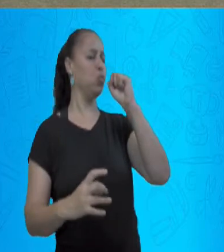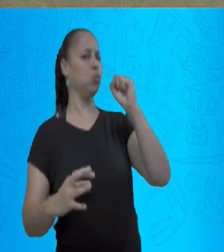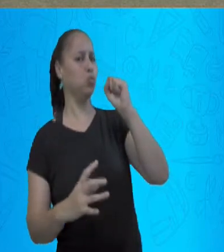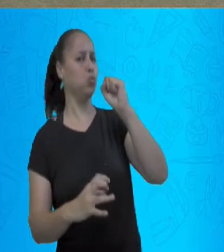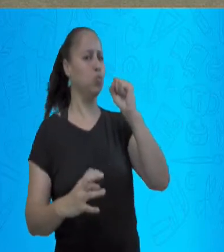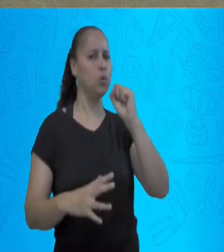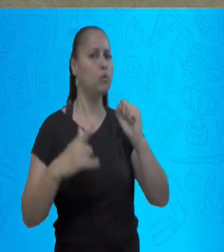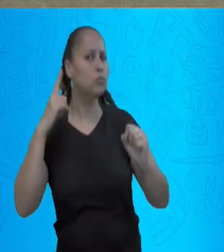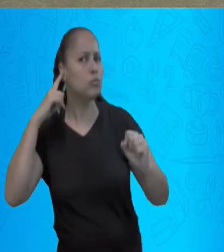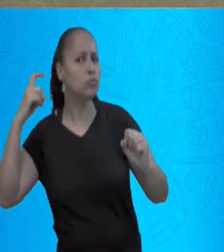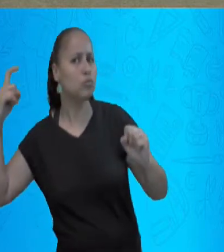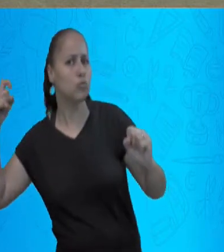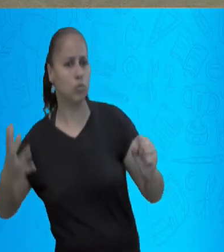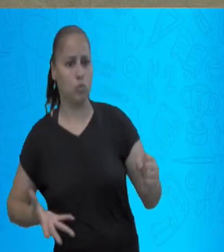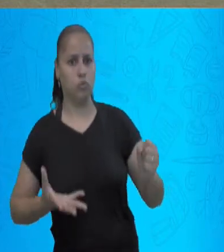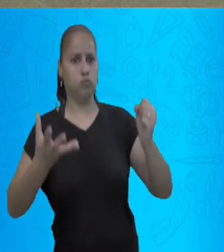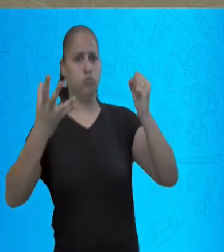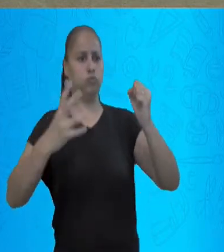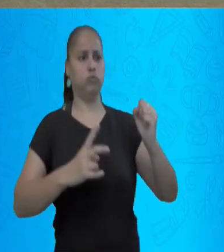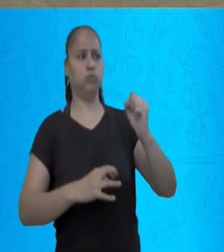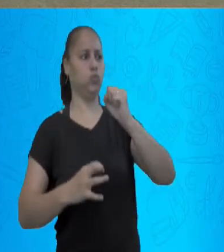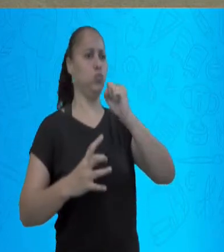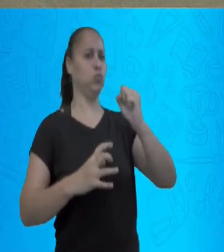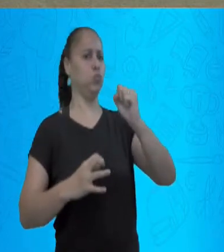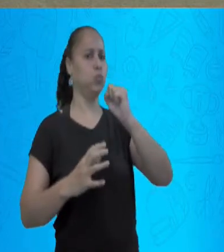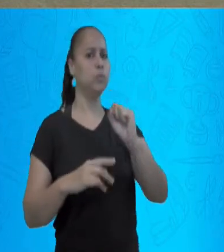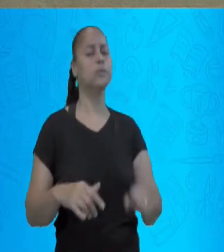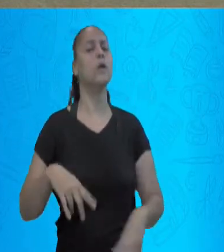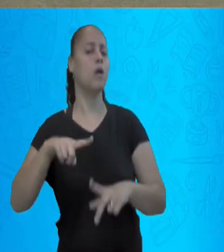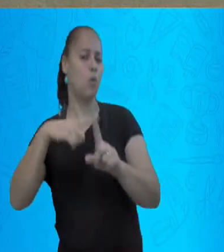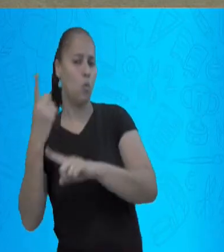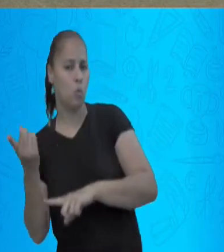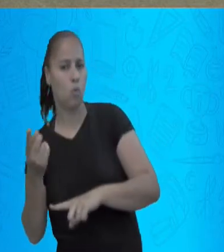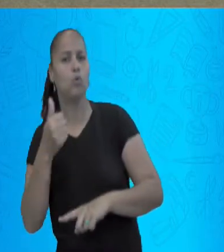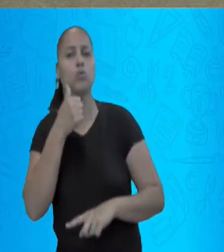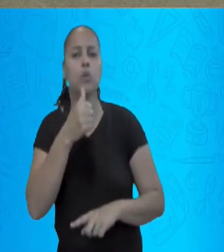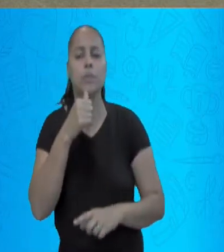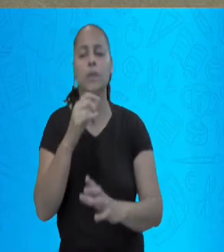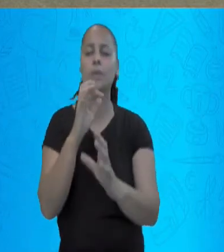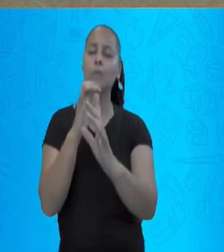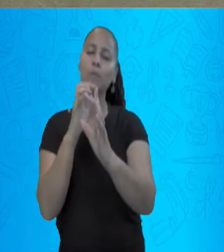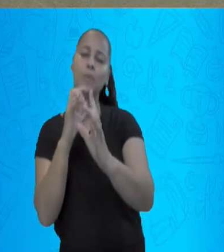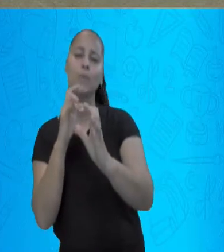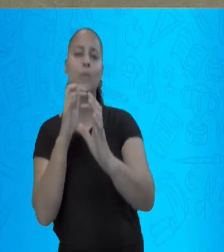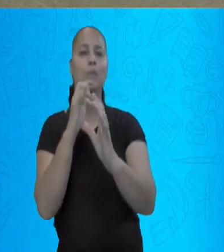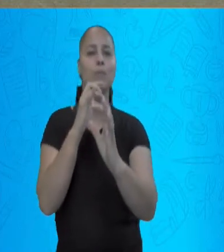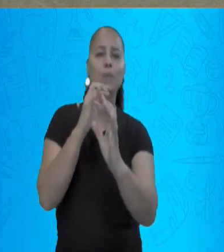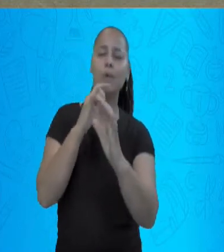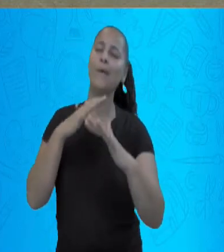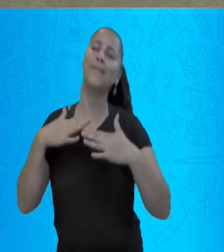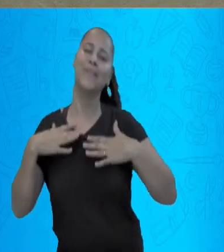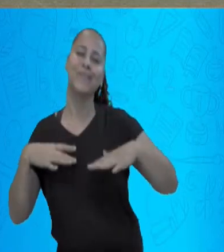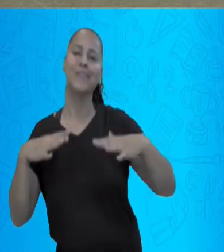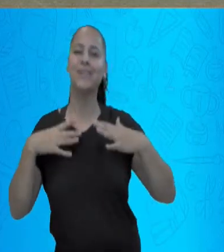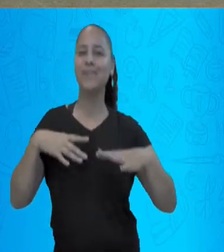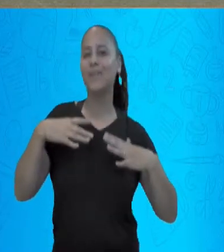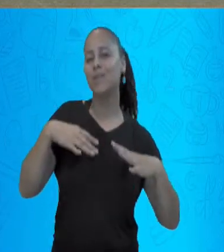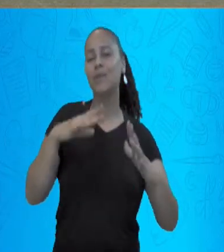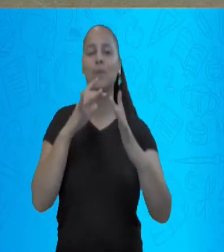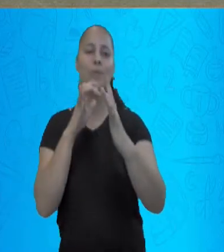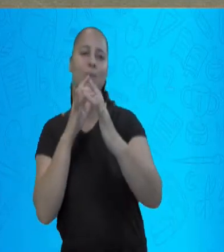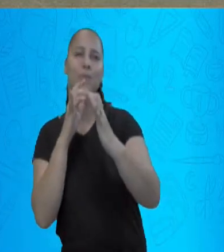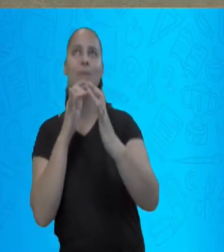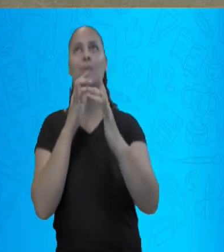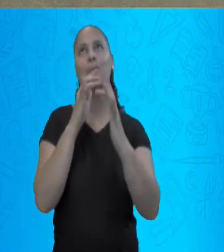mais grosso e a flauta, um som mais fino e isso nos mostra